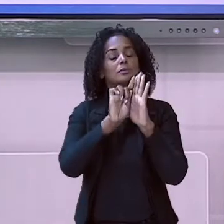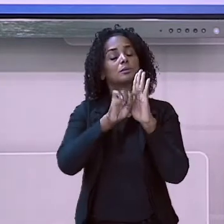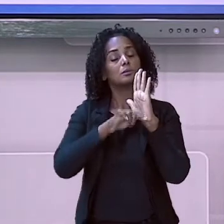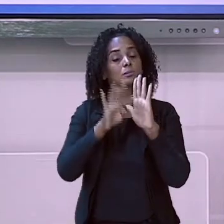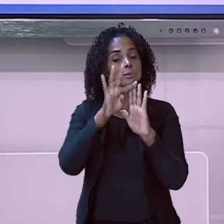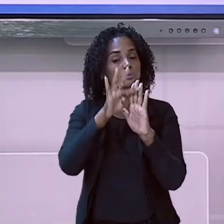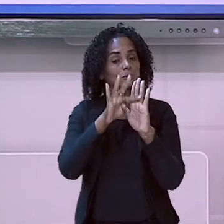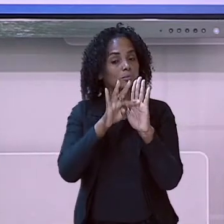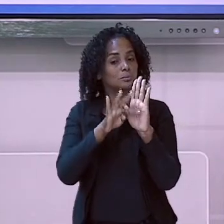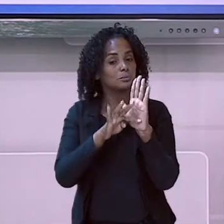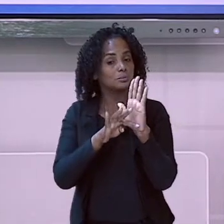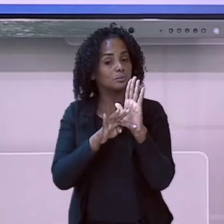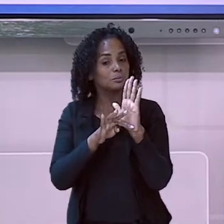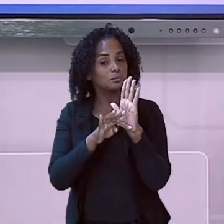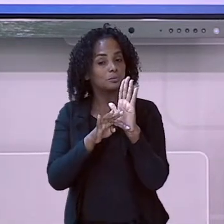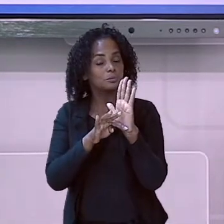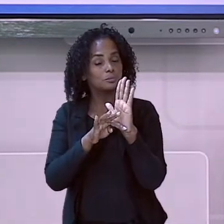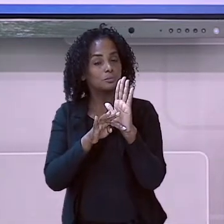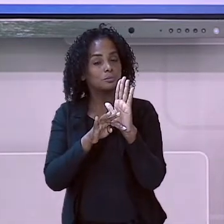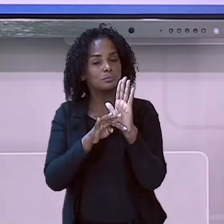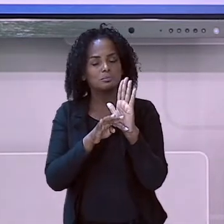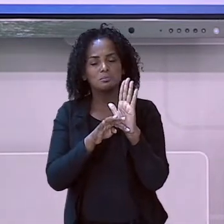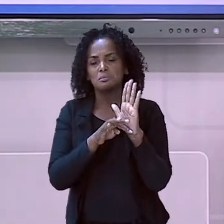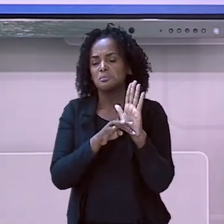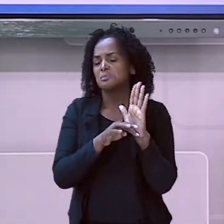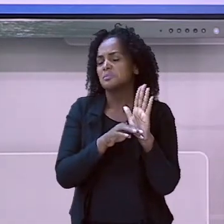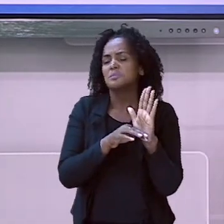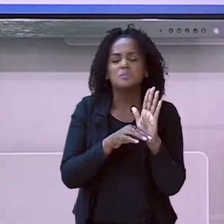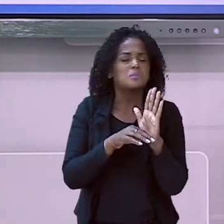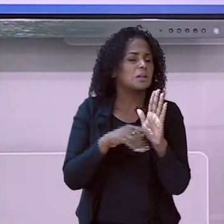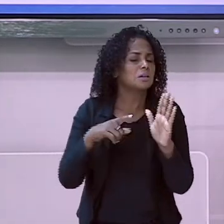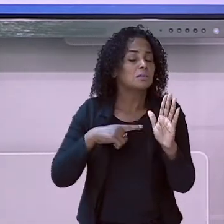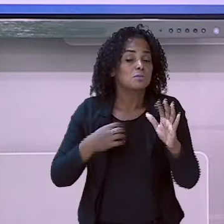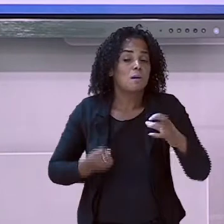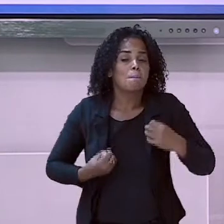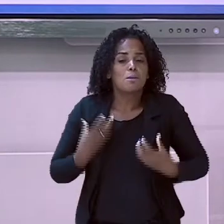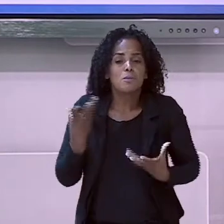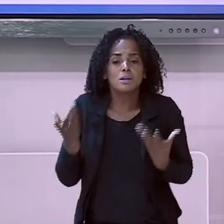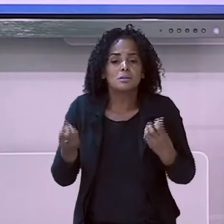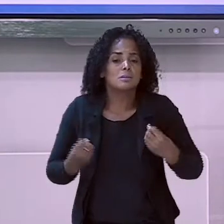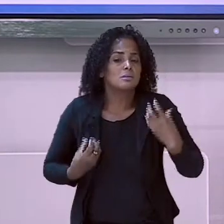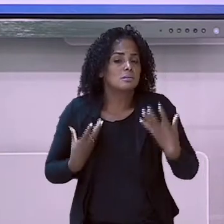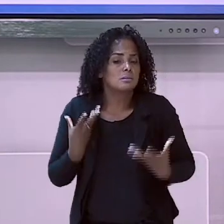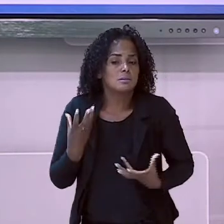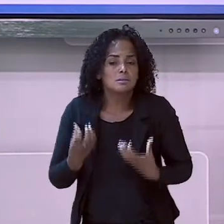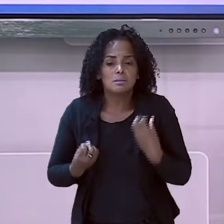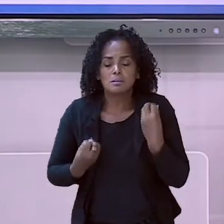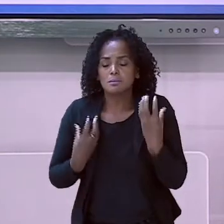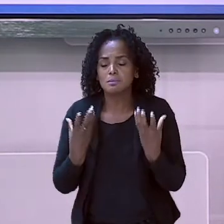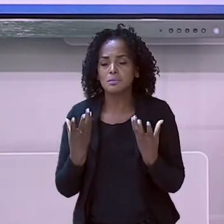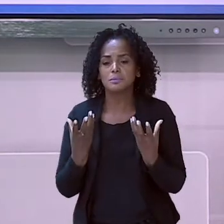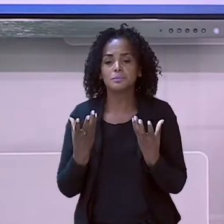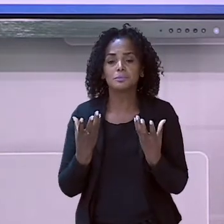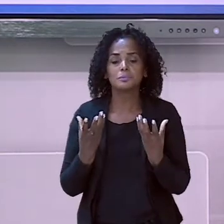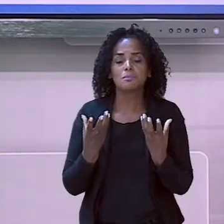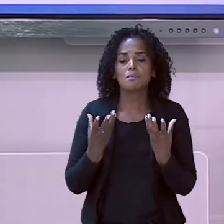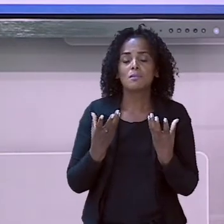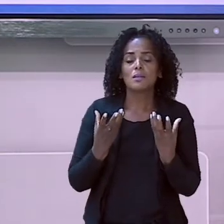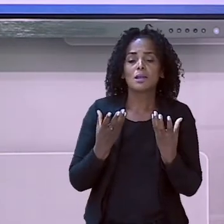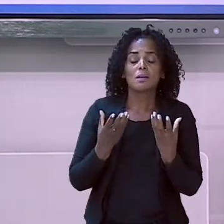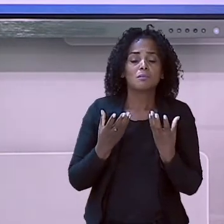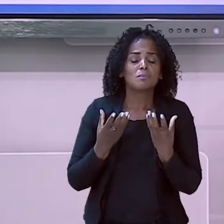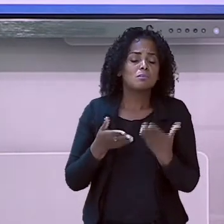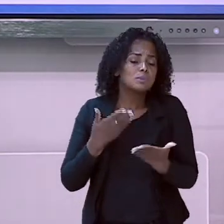textuais. Temos a quadrinha e temos muitos outros. E nas nossas aulas, nós vamos trabalhar